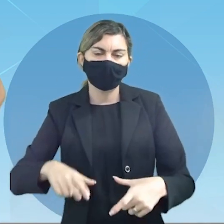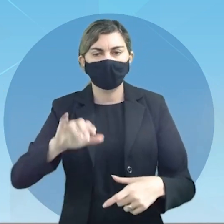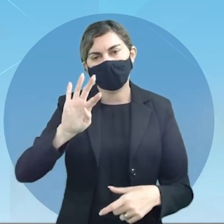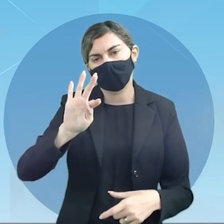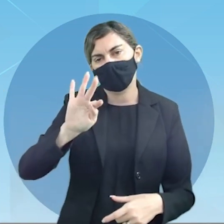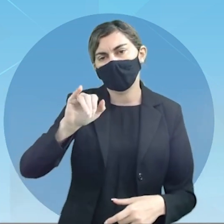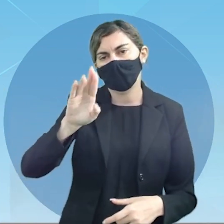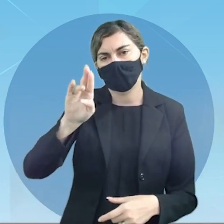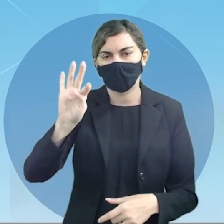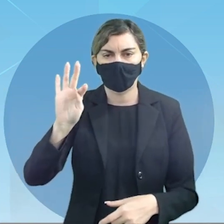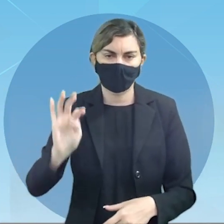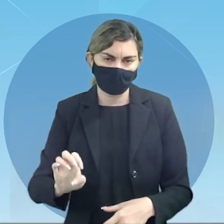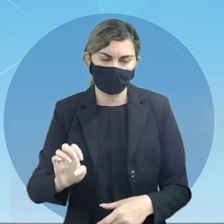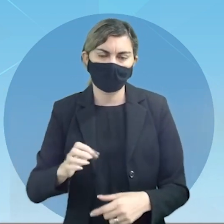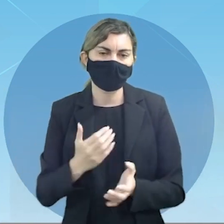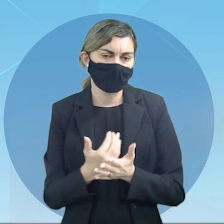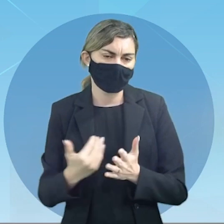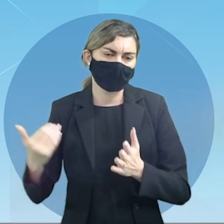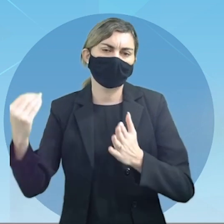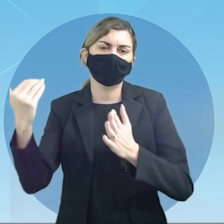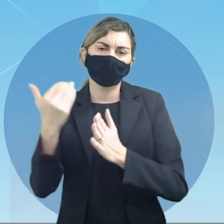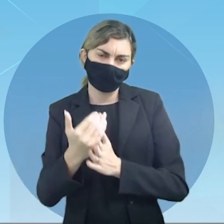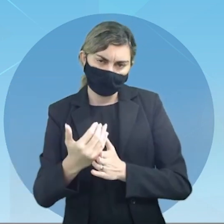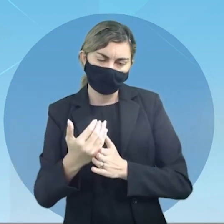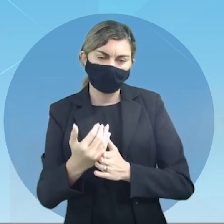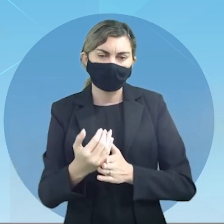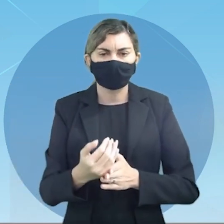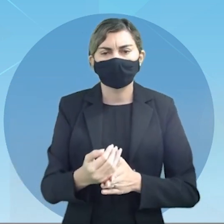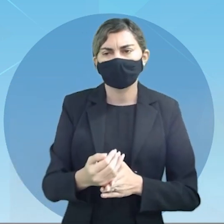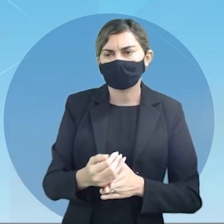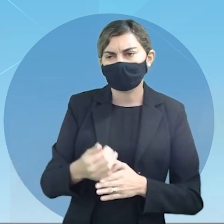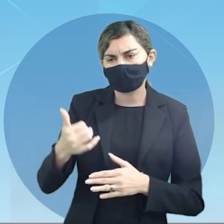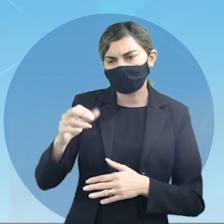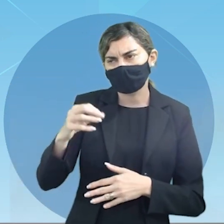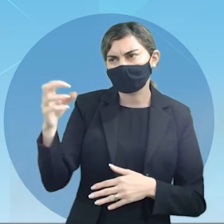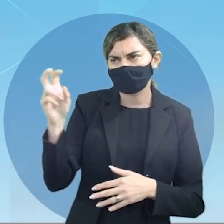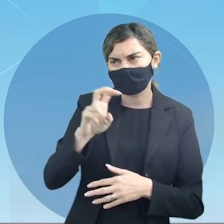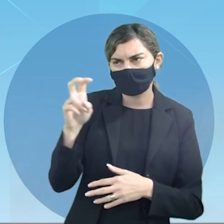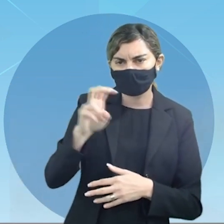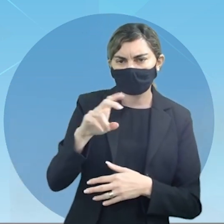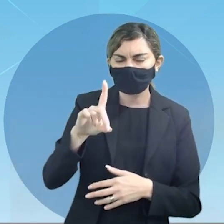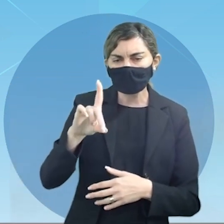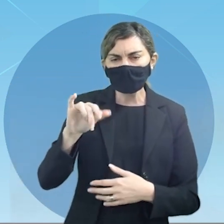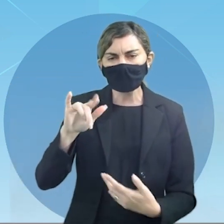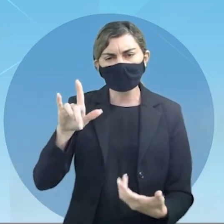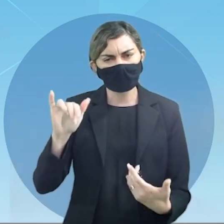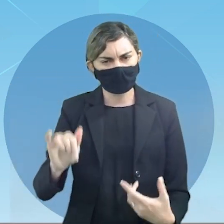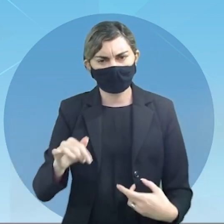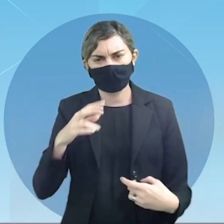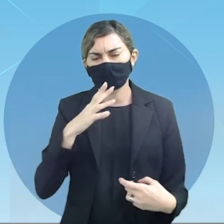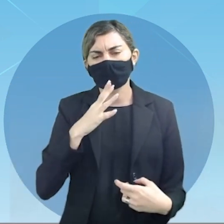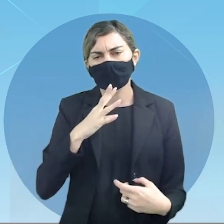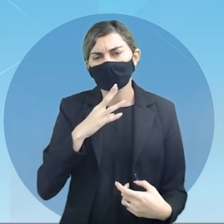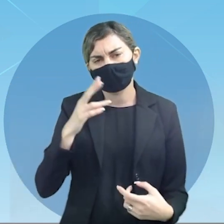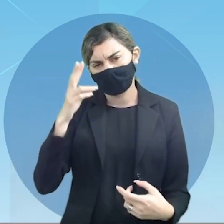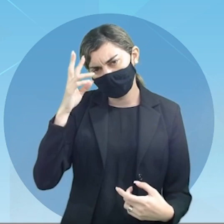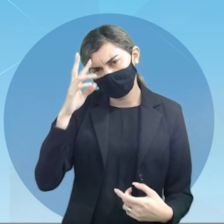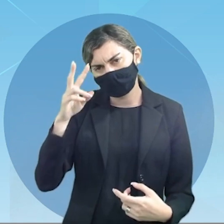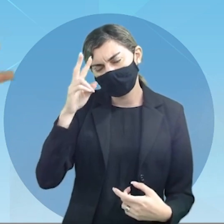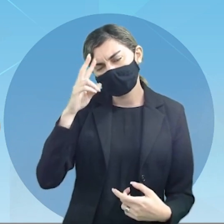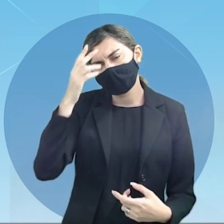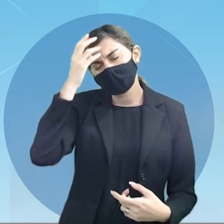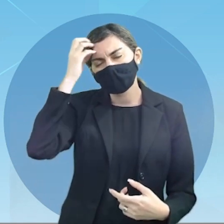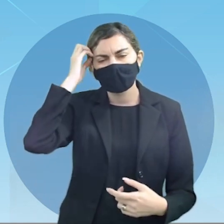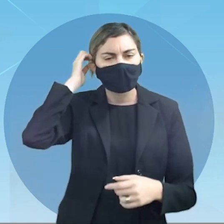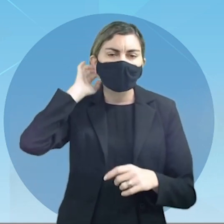pouco mais sobre a história desse 15º Dalai Lama vocês podem pensar mas